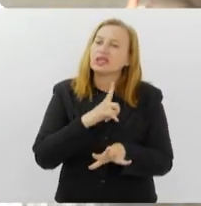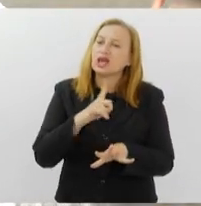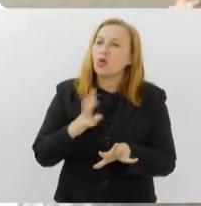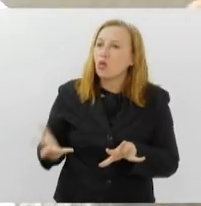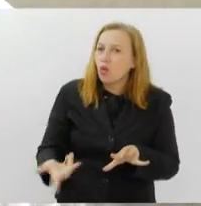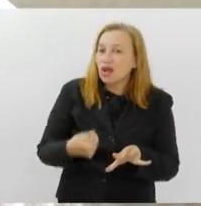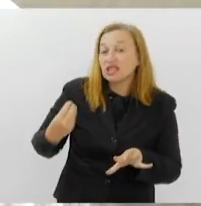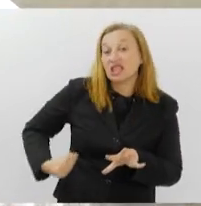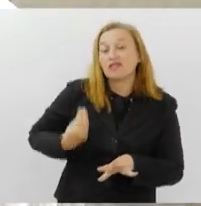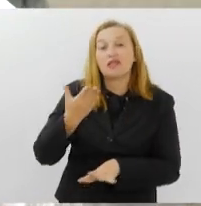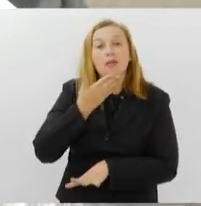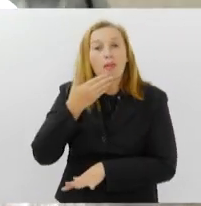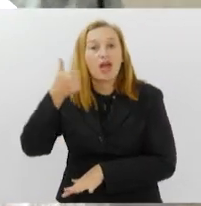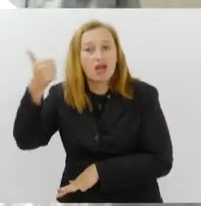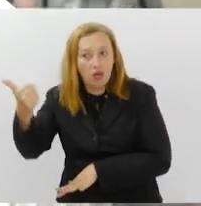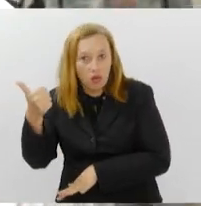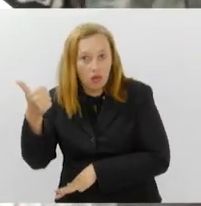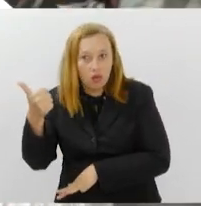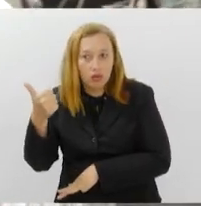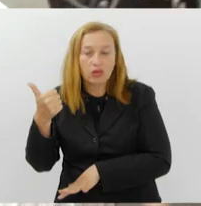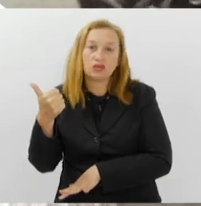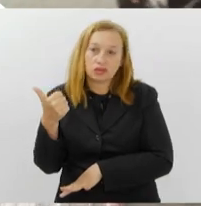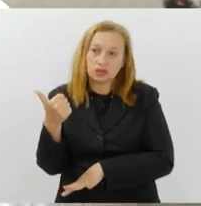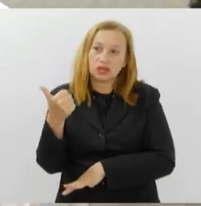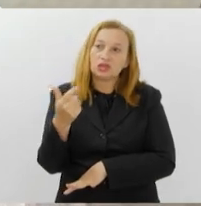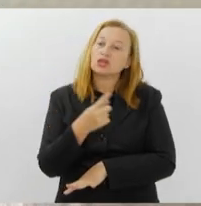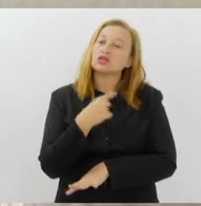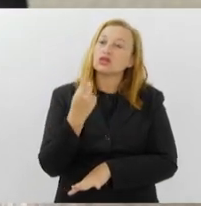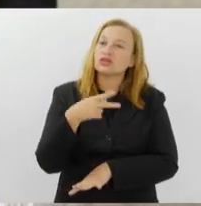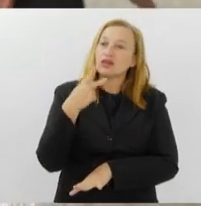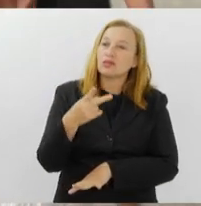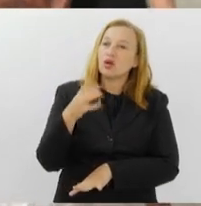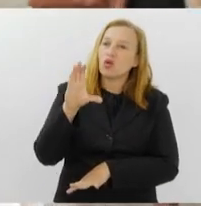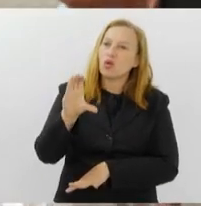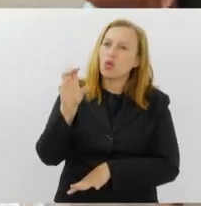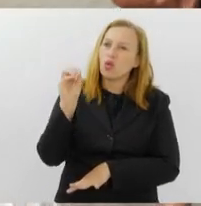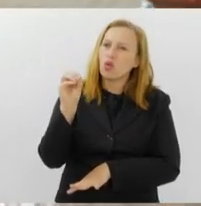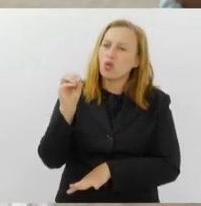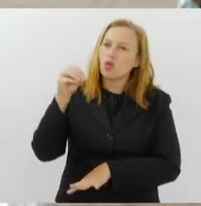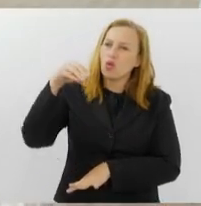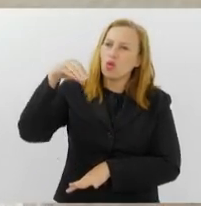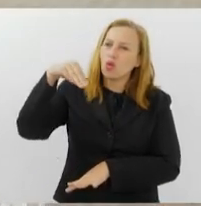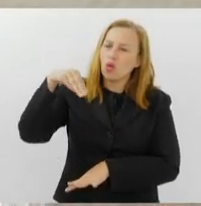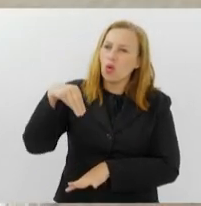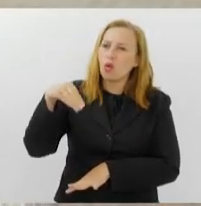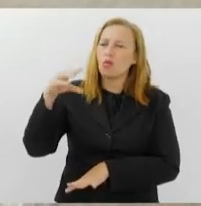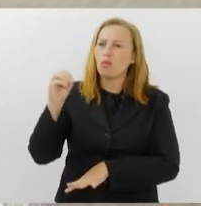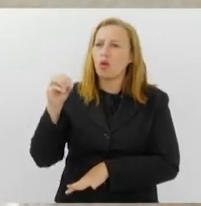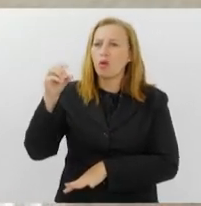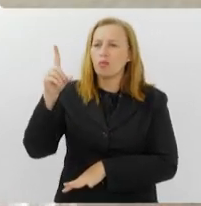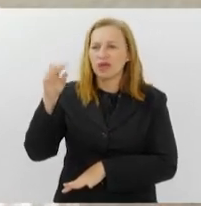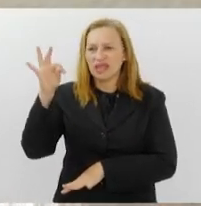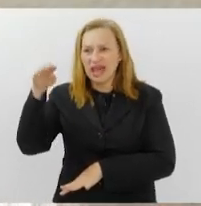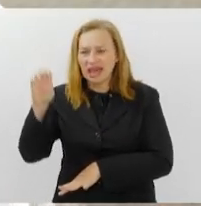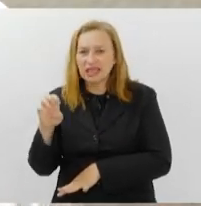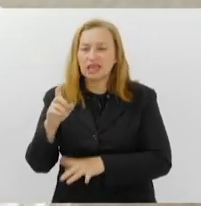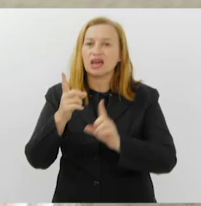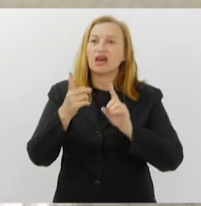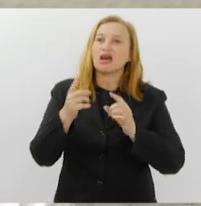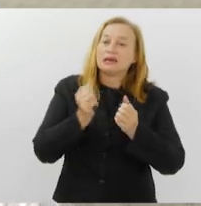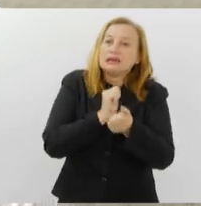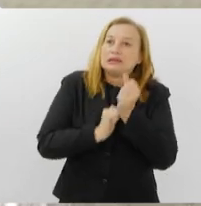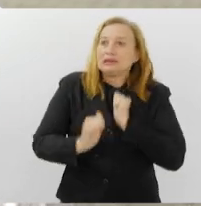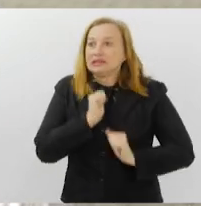qualidade de vida melhor, inclusive porque a gente chama de comorbidade. São quadros como ansiedade, depressão,